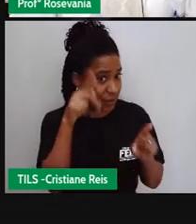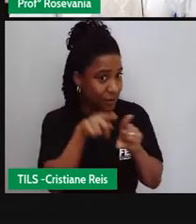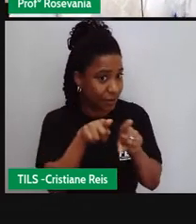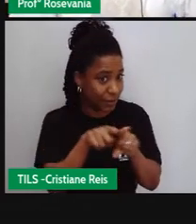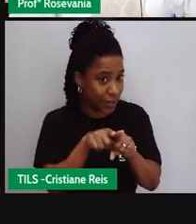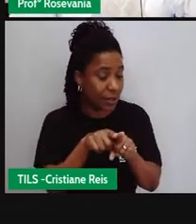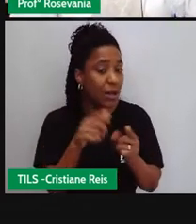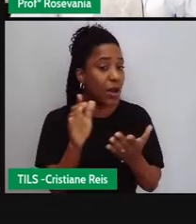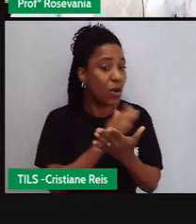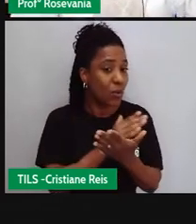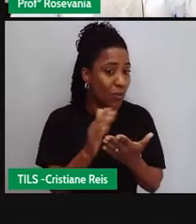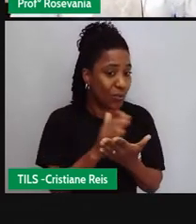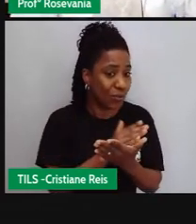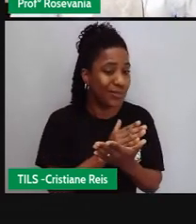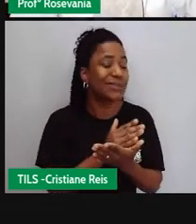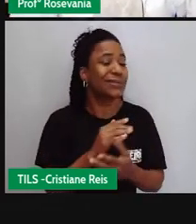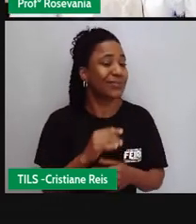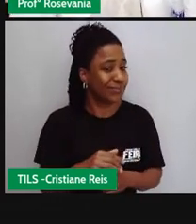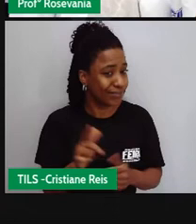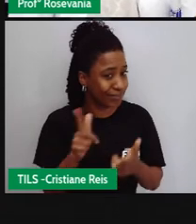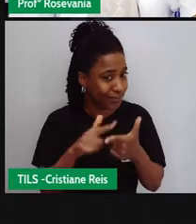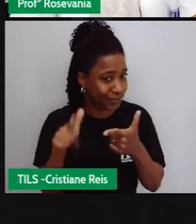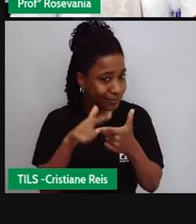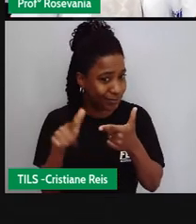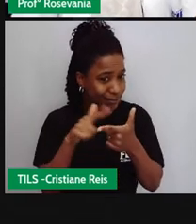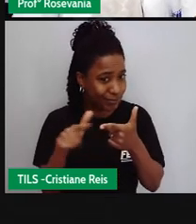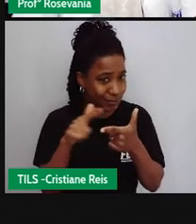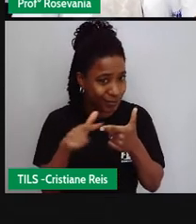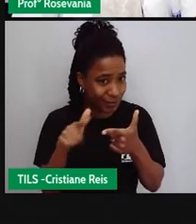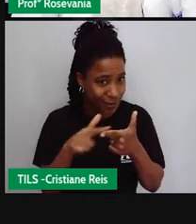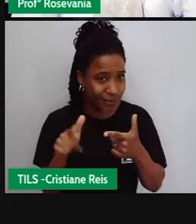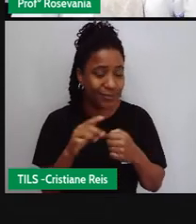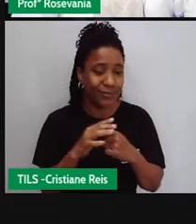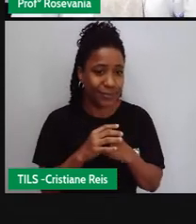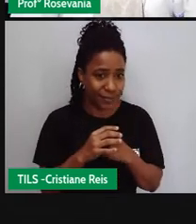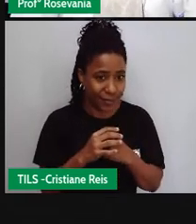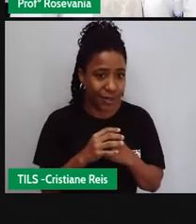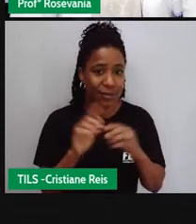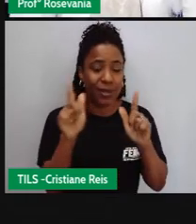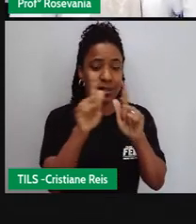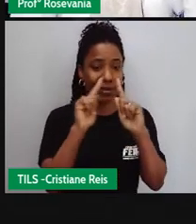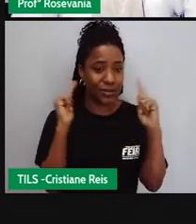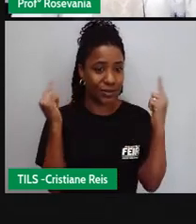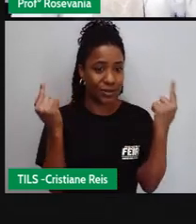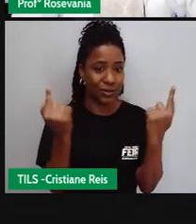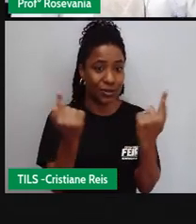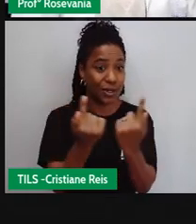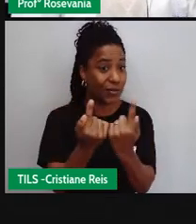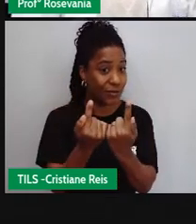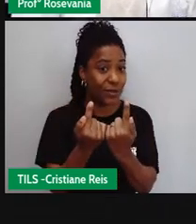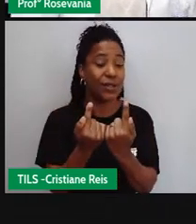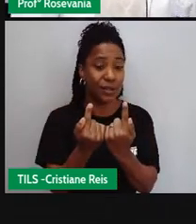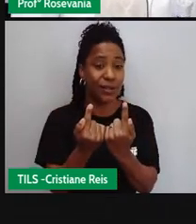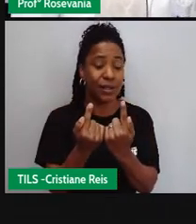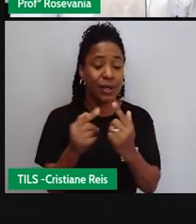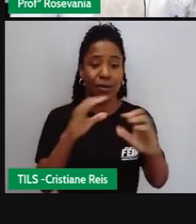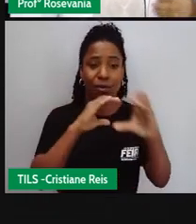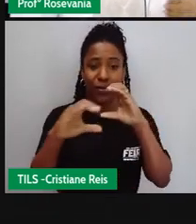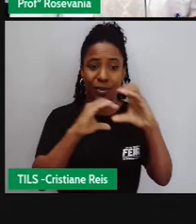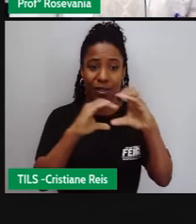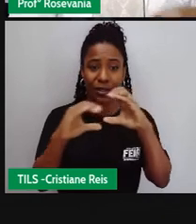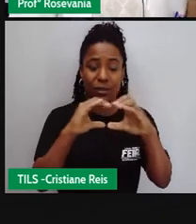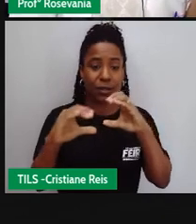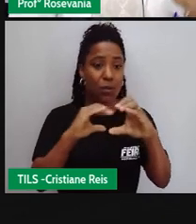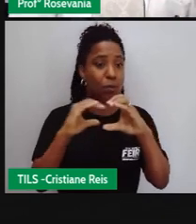mas o importante dizer é do ponto de vista geográfico os meios de comunicação de massa